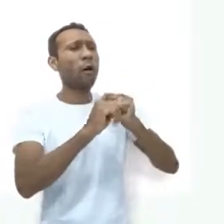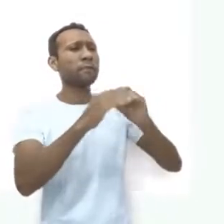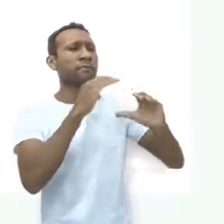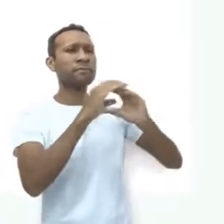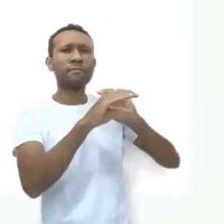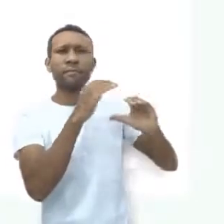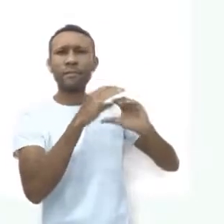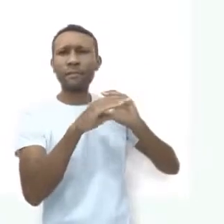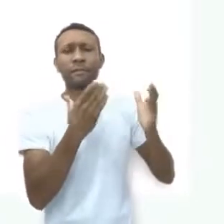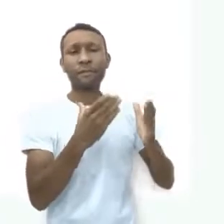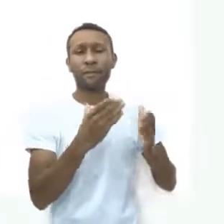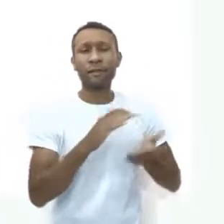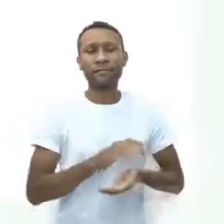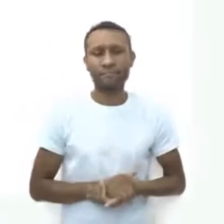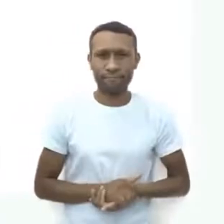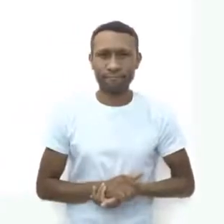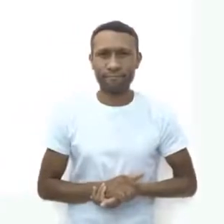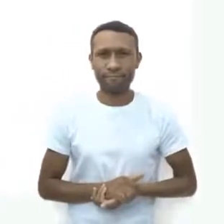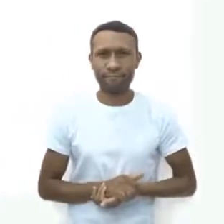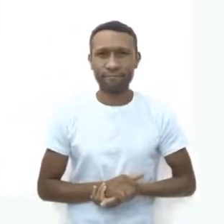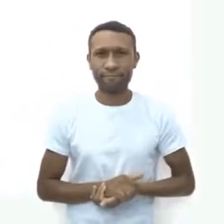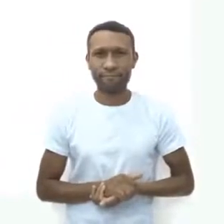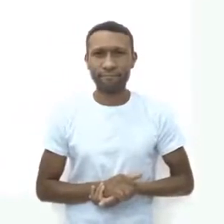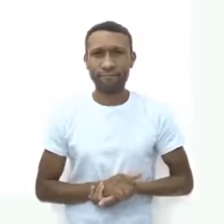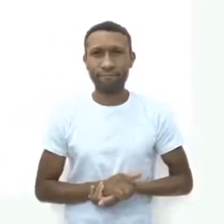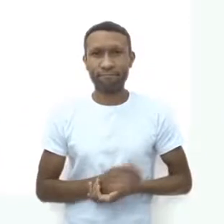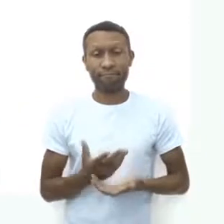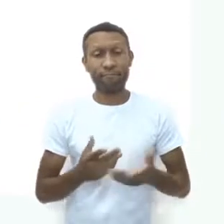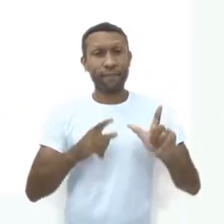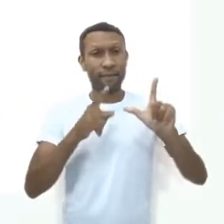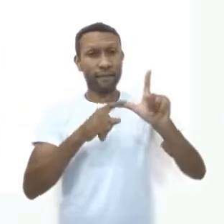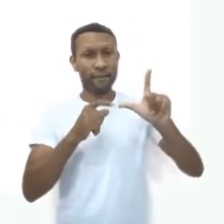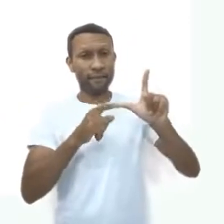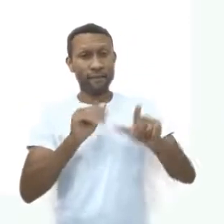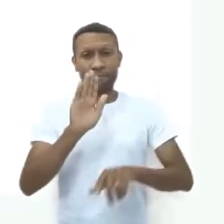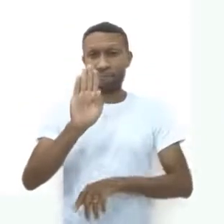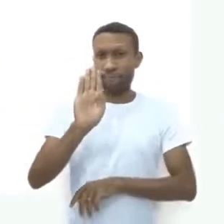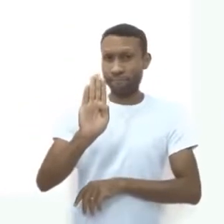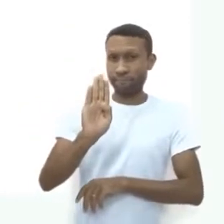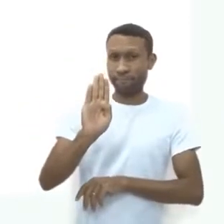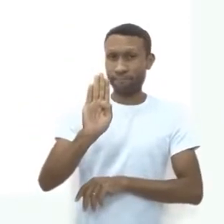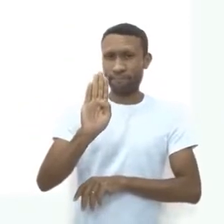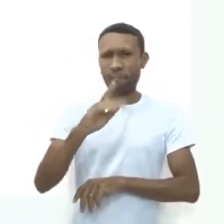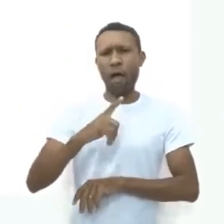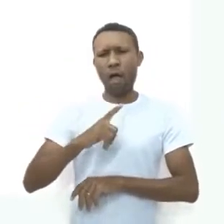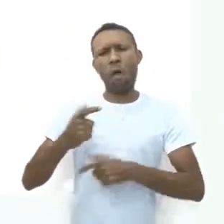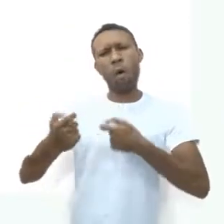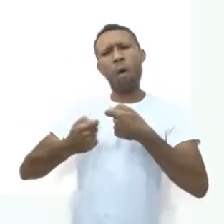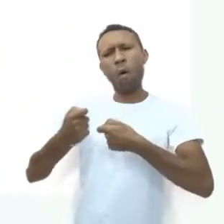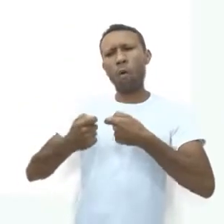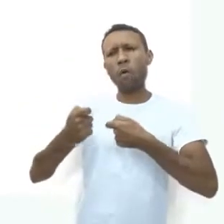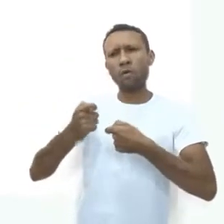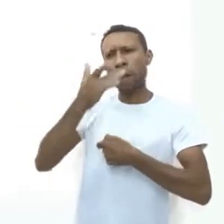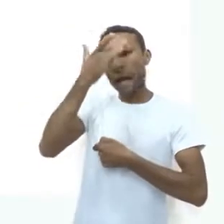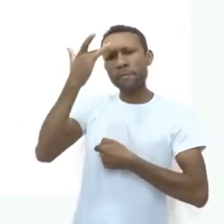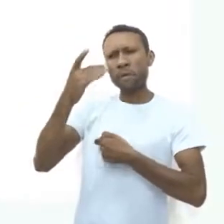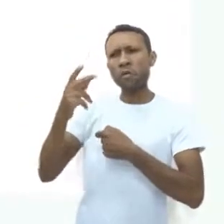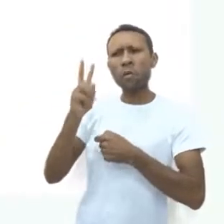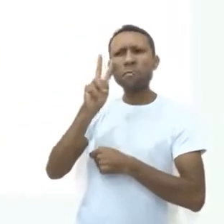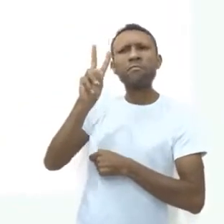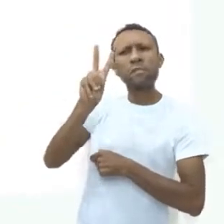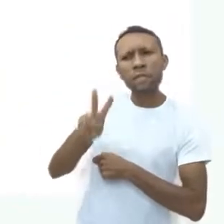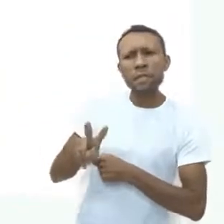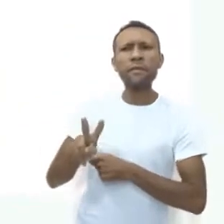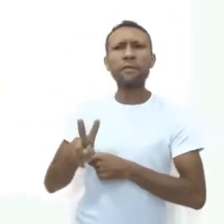só tem o meu telefone quem eu deixo. Letra B. Eu controlo quem pode ver meu status, minha última